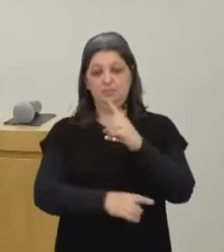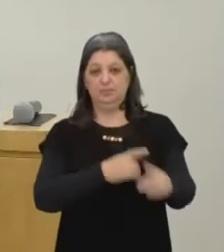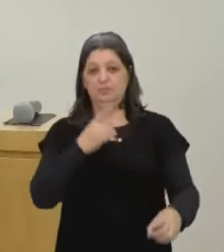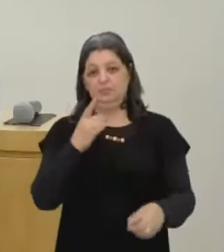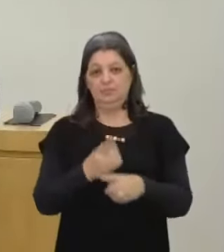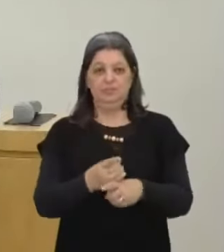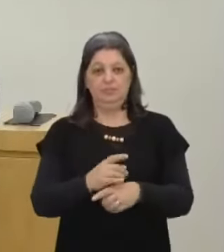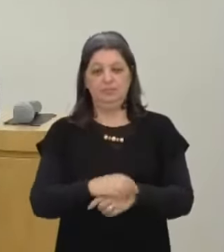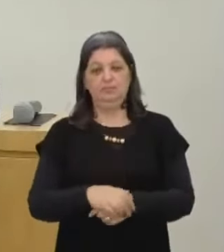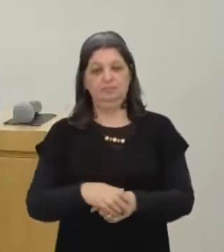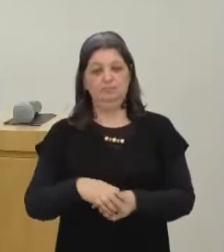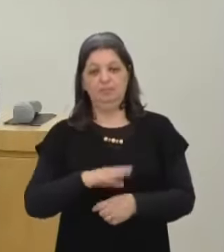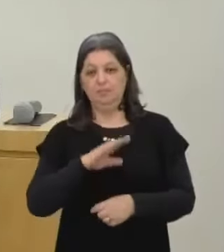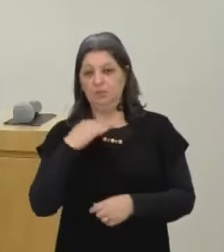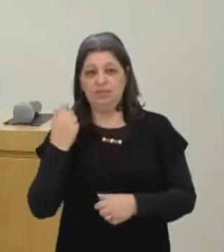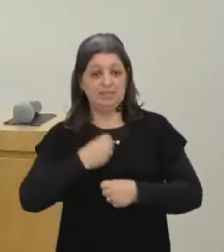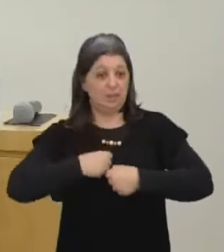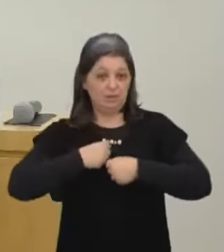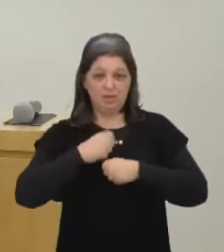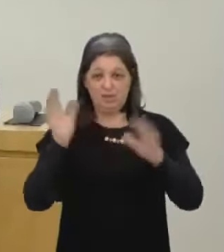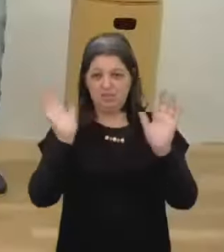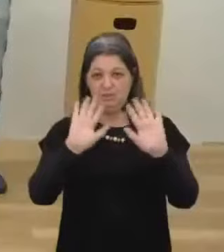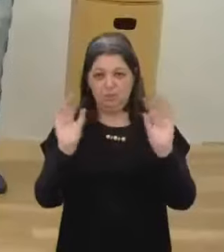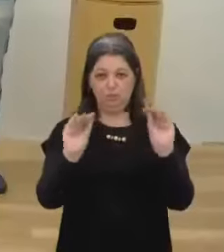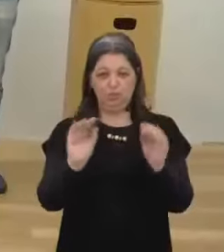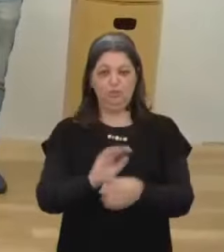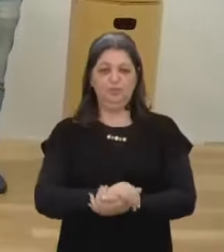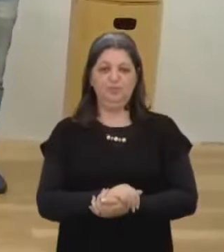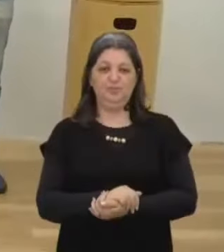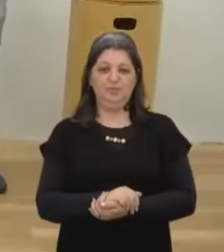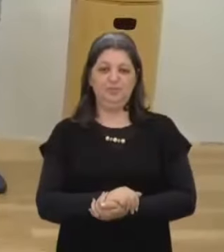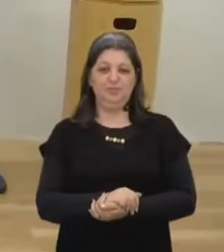vem Eu vou morrer de saudades Beijo Tchau Tchau tchau